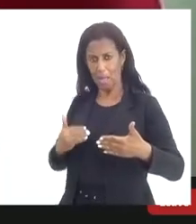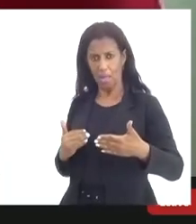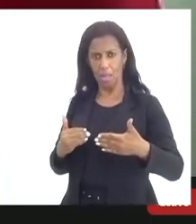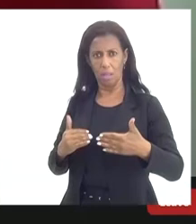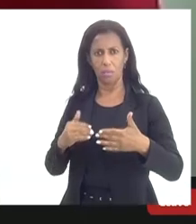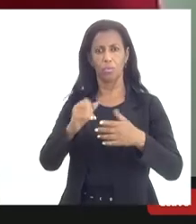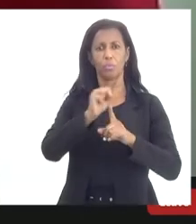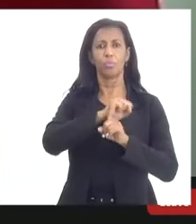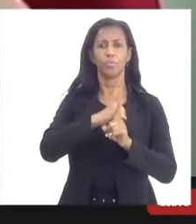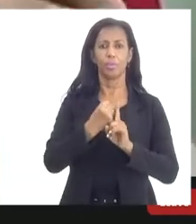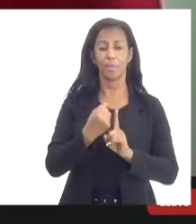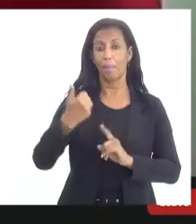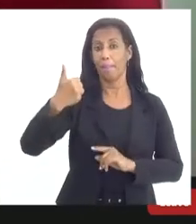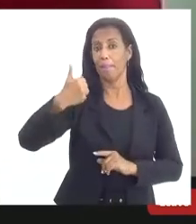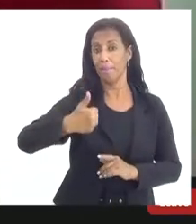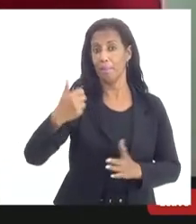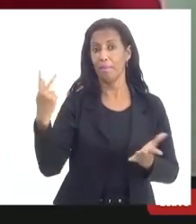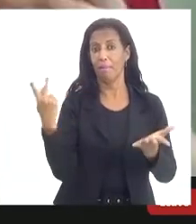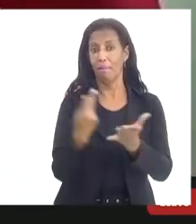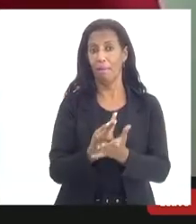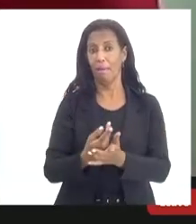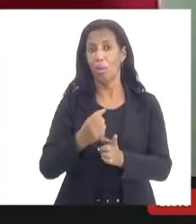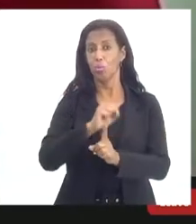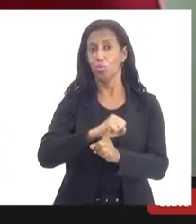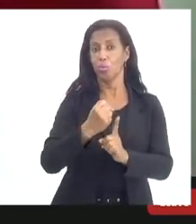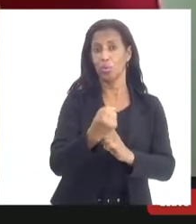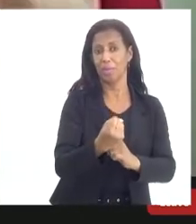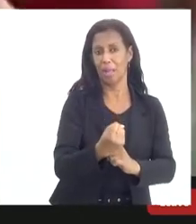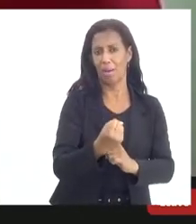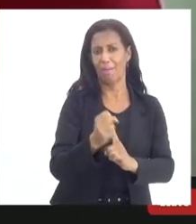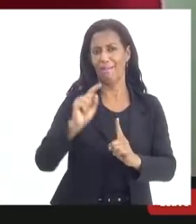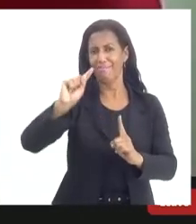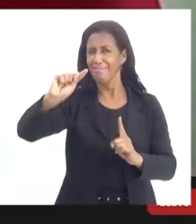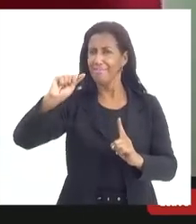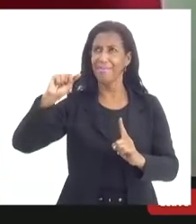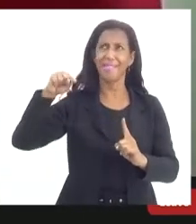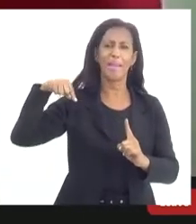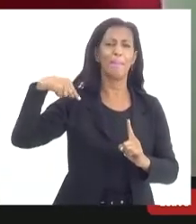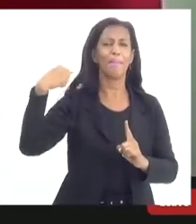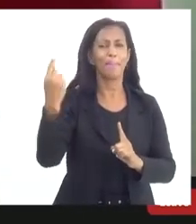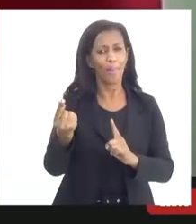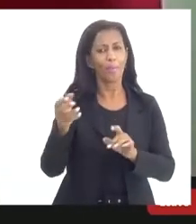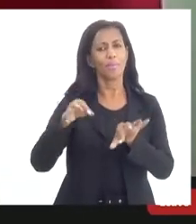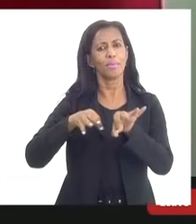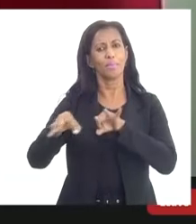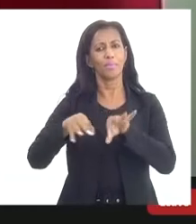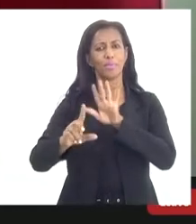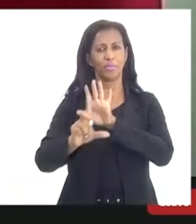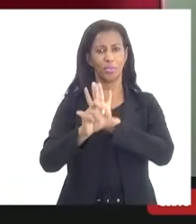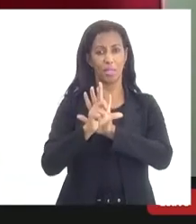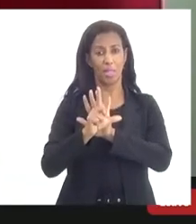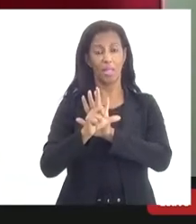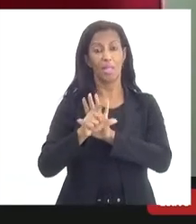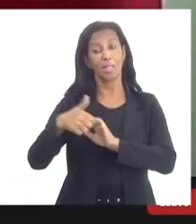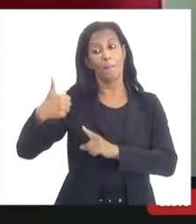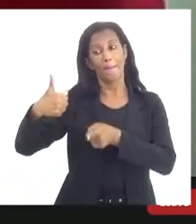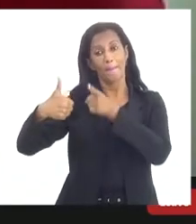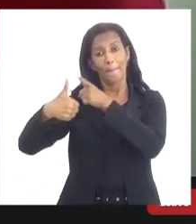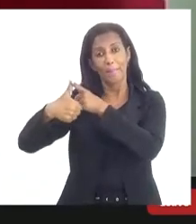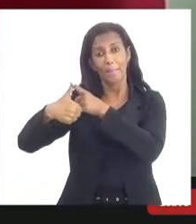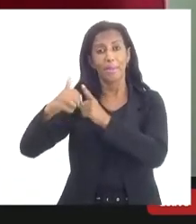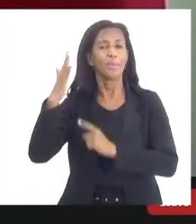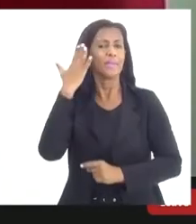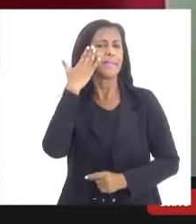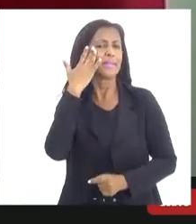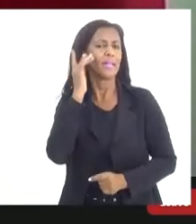primeiro acontece o fato social e depois surge o nosso projeto de lei então nós temos que primeiro entender